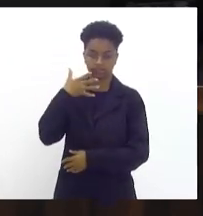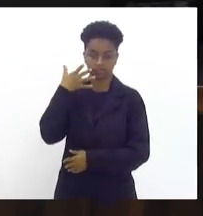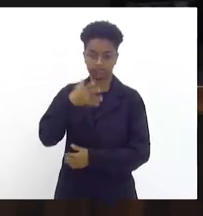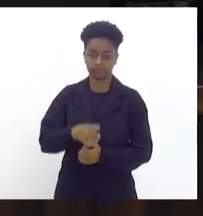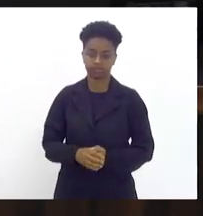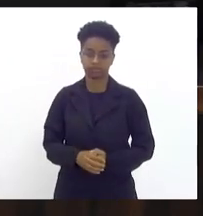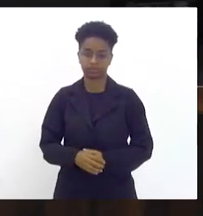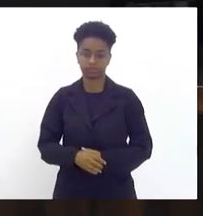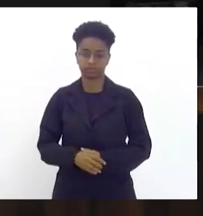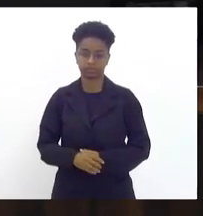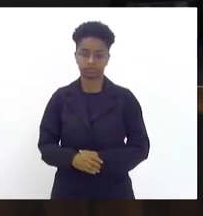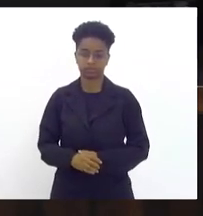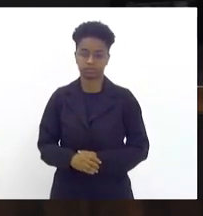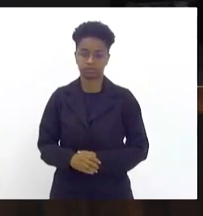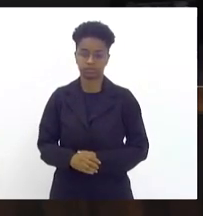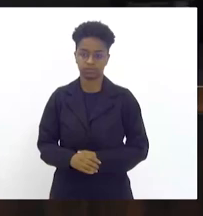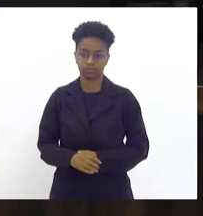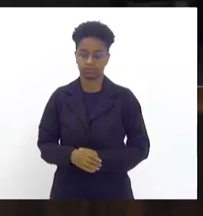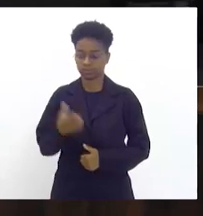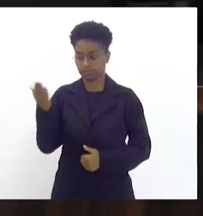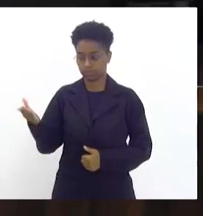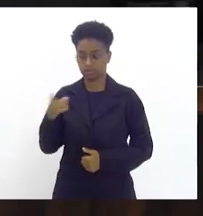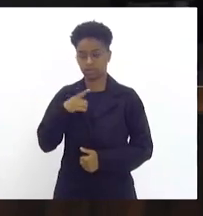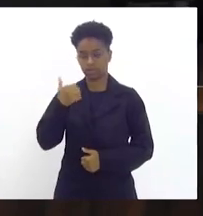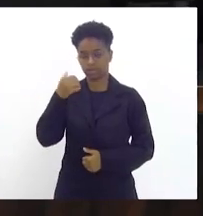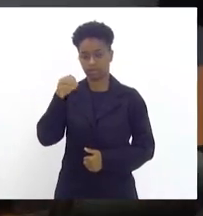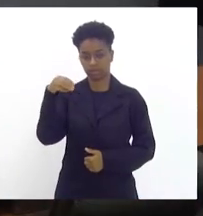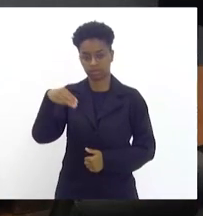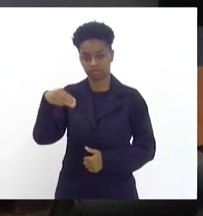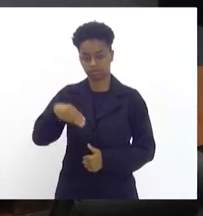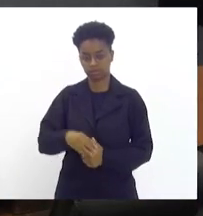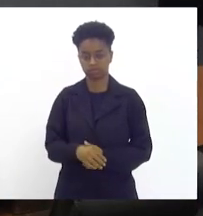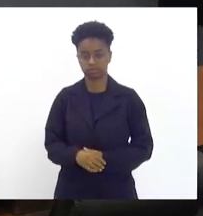vossa excelência dispõe de 10 minutos